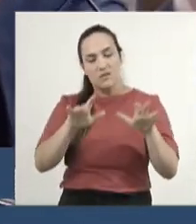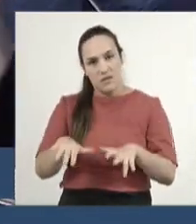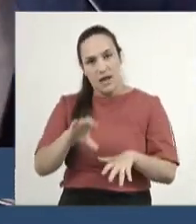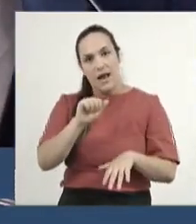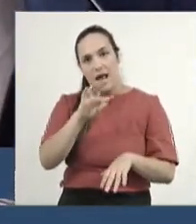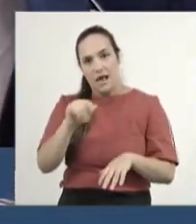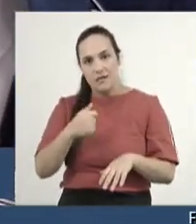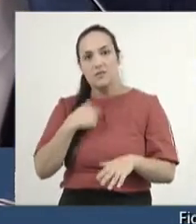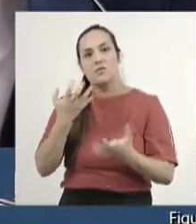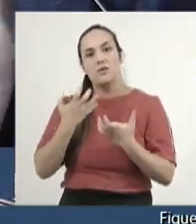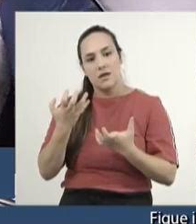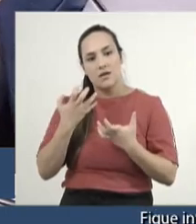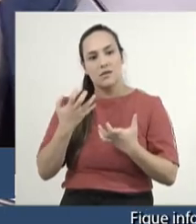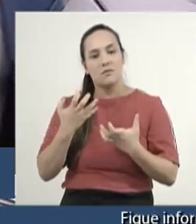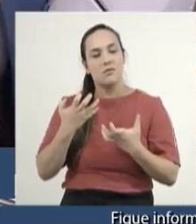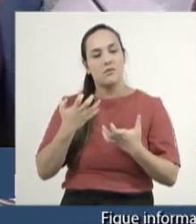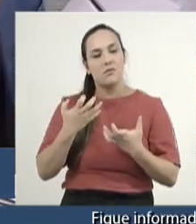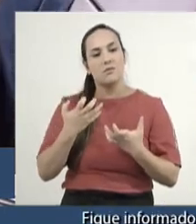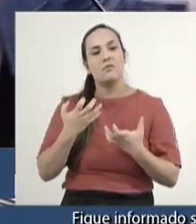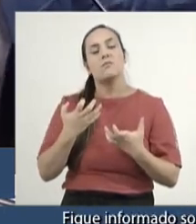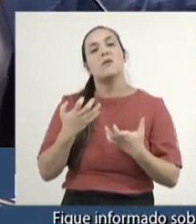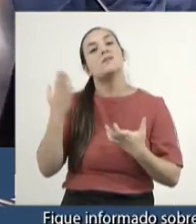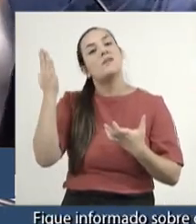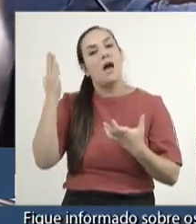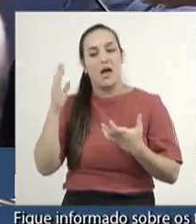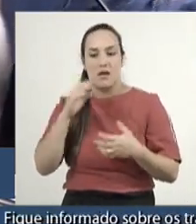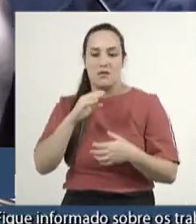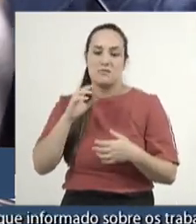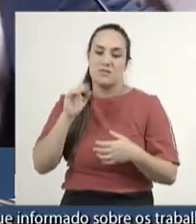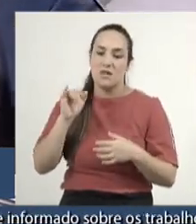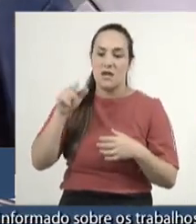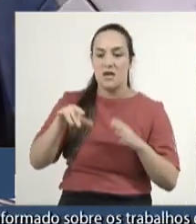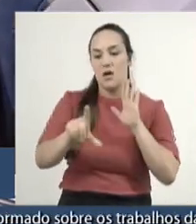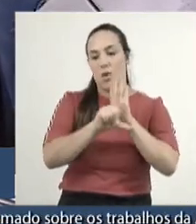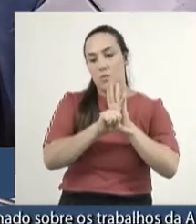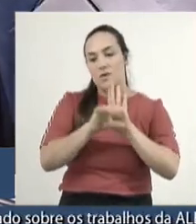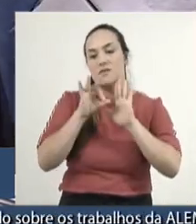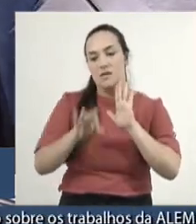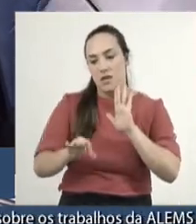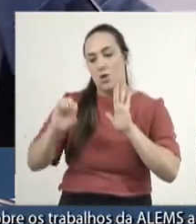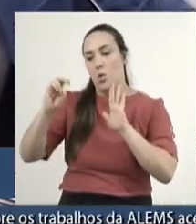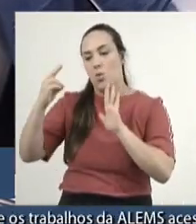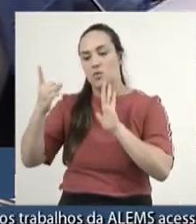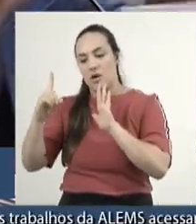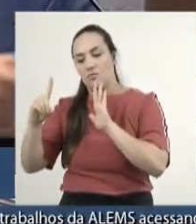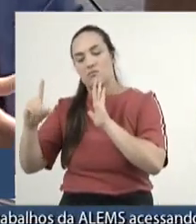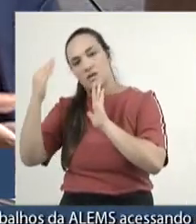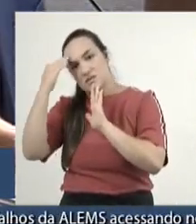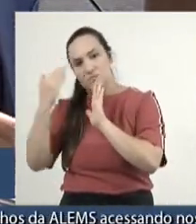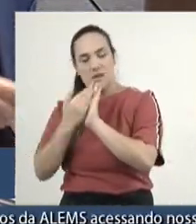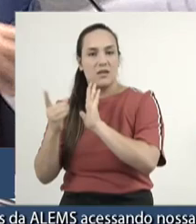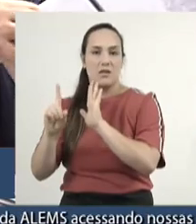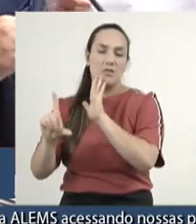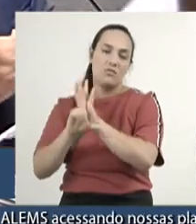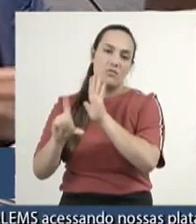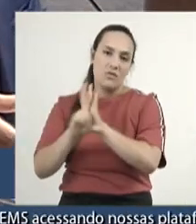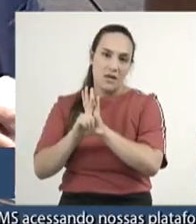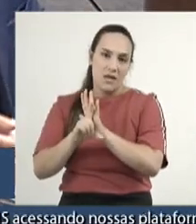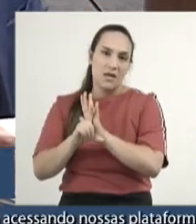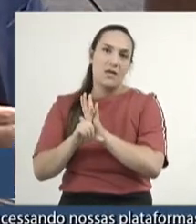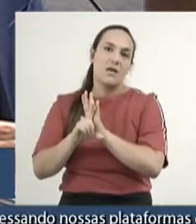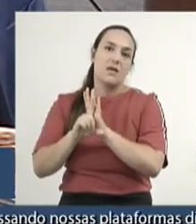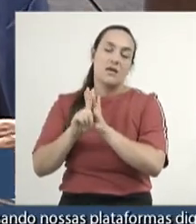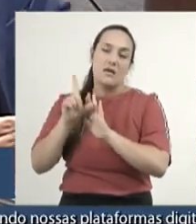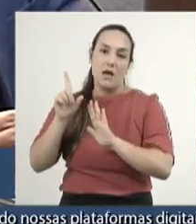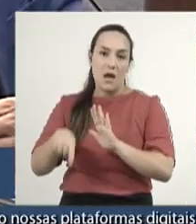sessão, porque valida essa interferência. Quem vai decidir se é ilegal ou não esse ato do governador de ter uma consultoria ditando o que